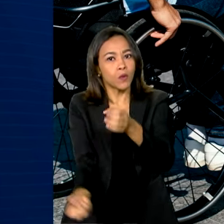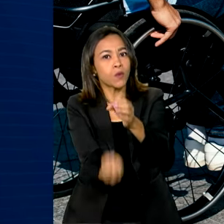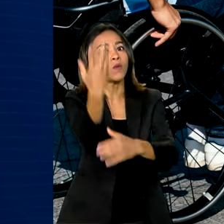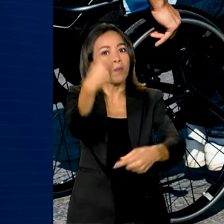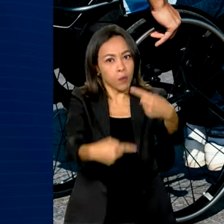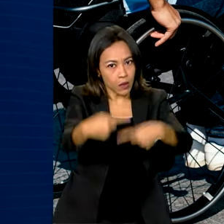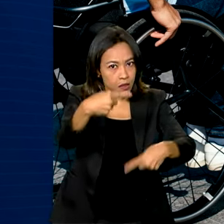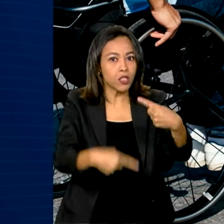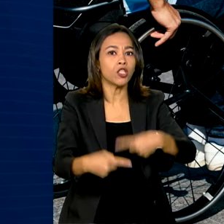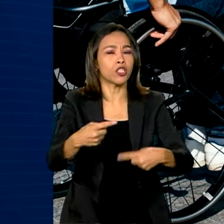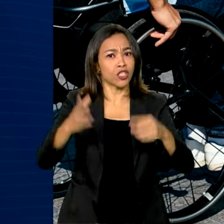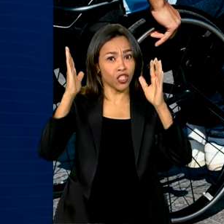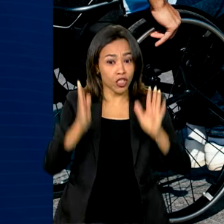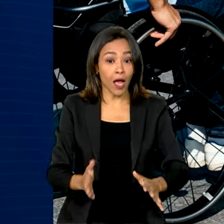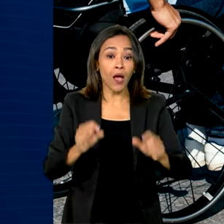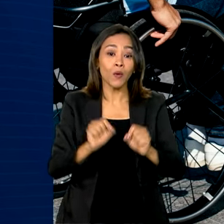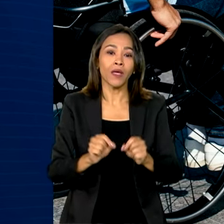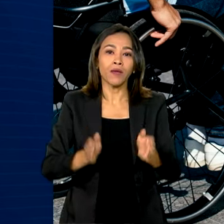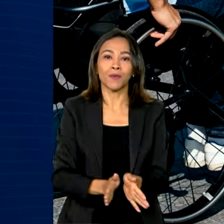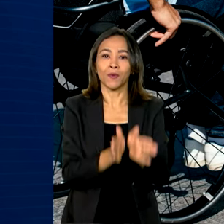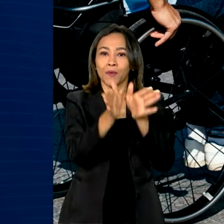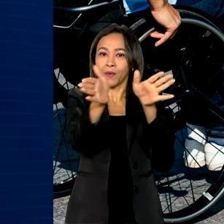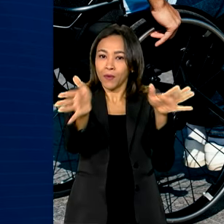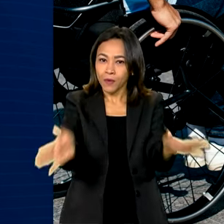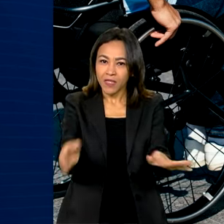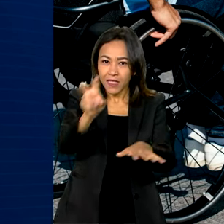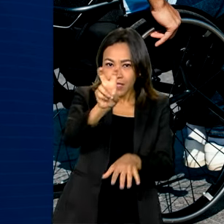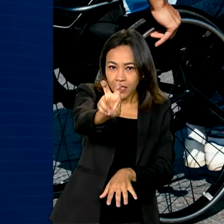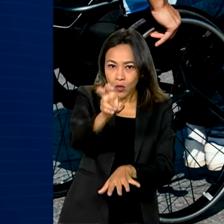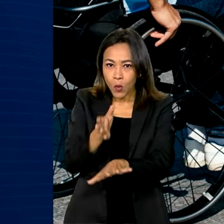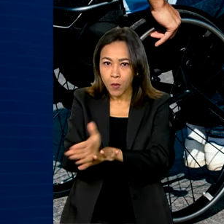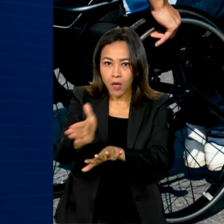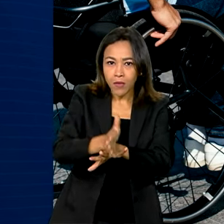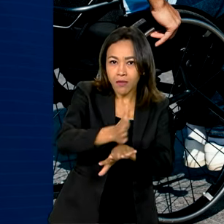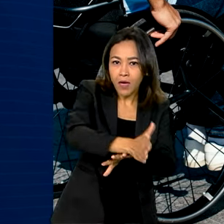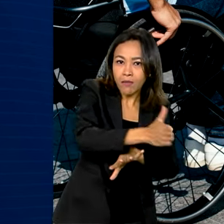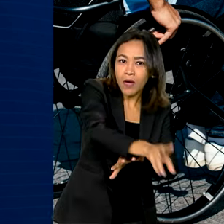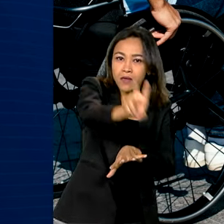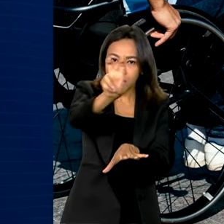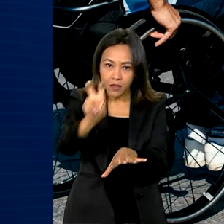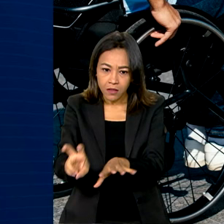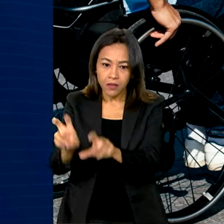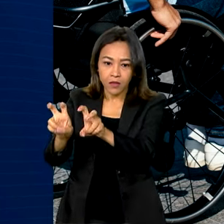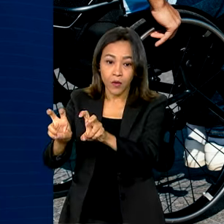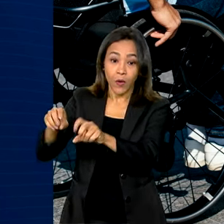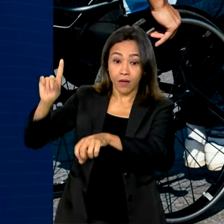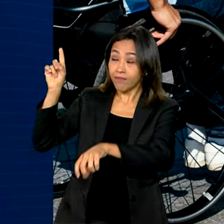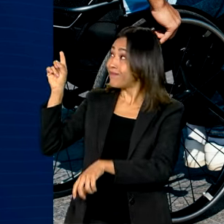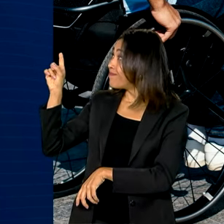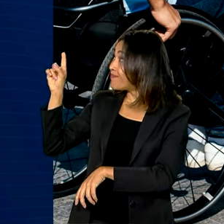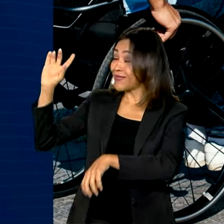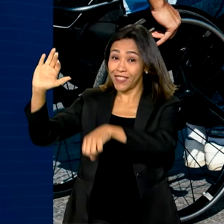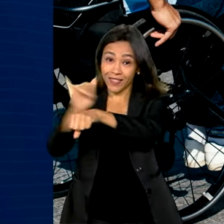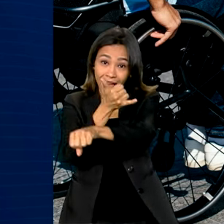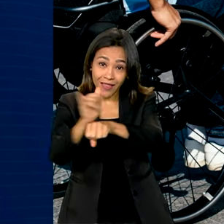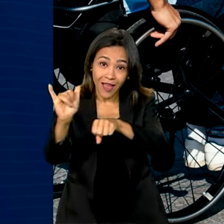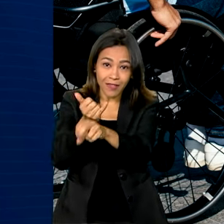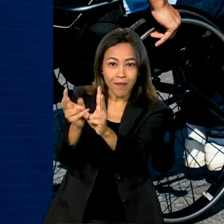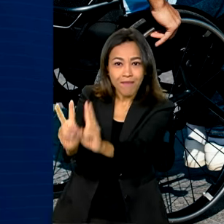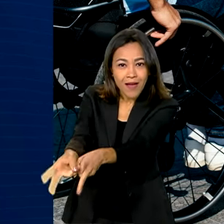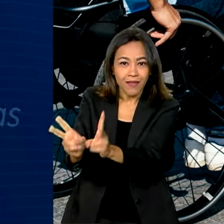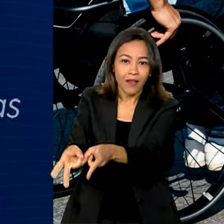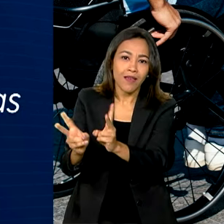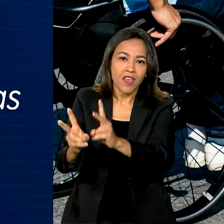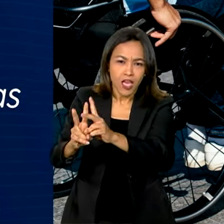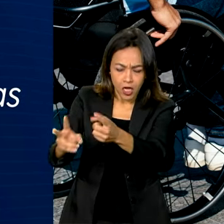públicas foram divididas em cinco eixos temáticos. Estratégias para manter e aprimorar